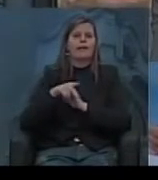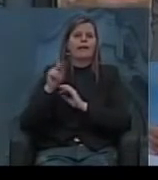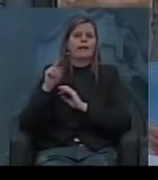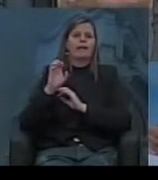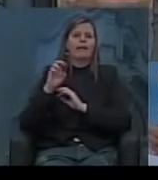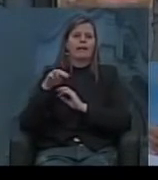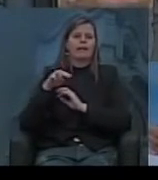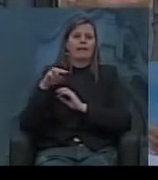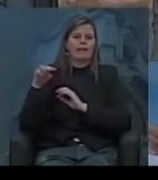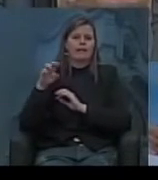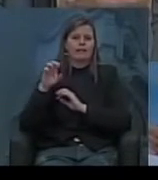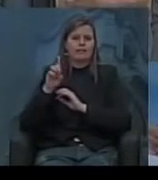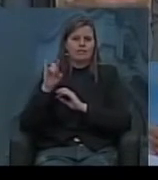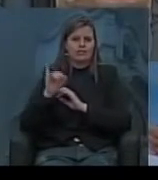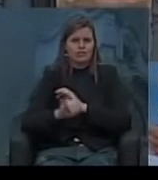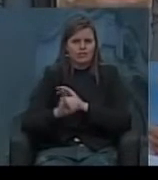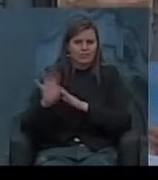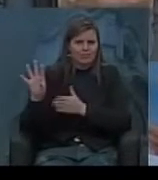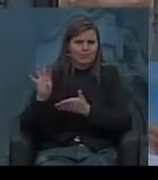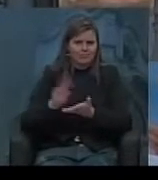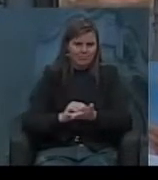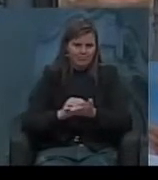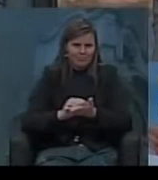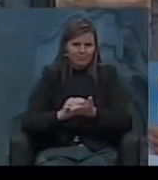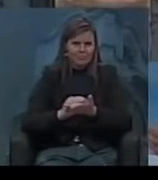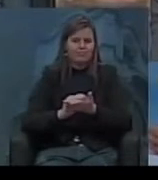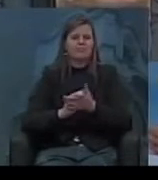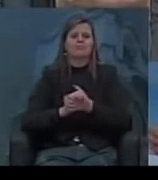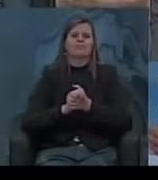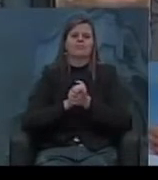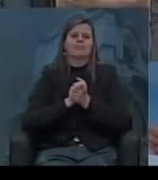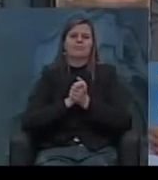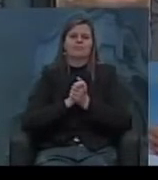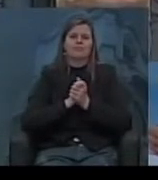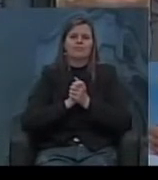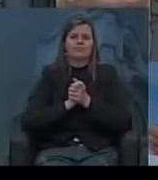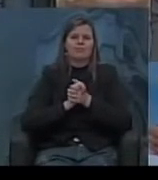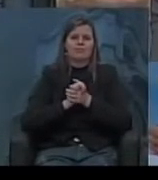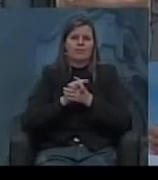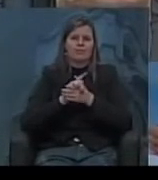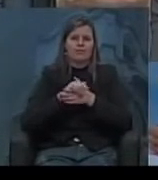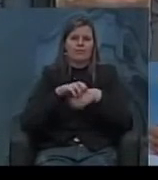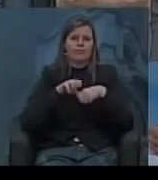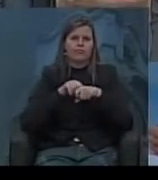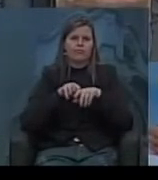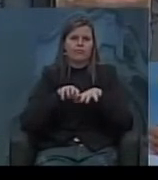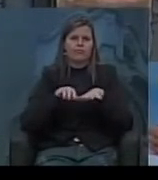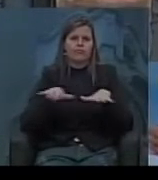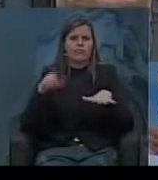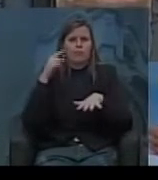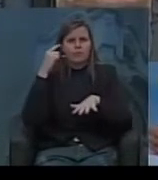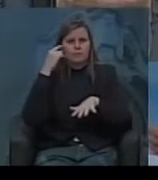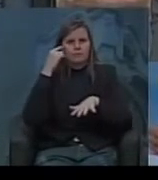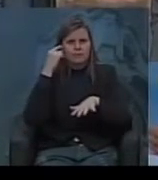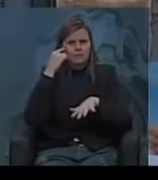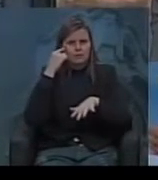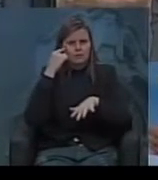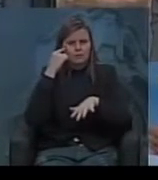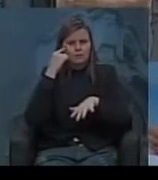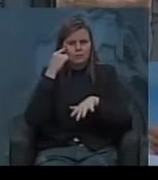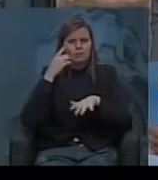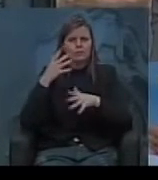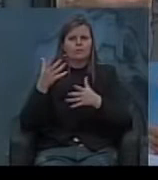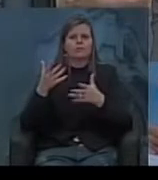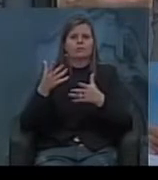70 a doutrina keynesiana de certa forma dominava o pensamento do mainstream do